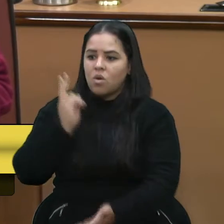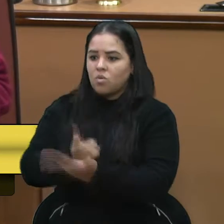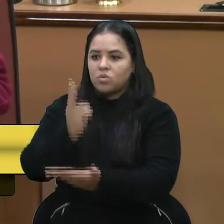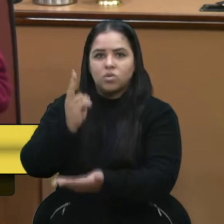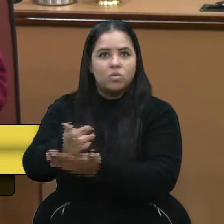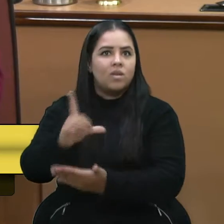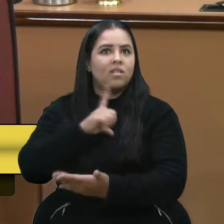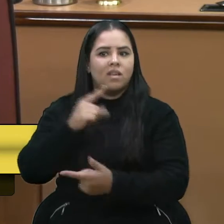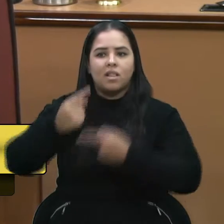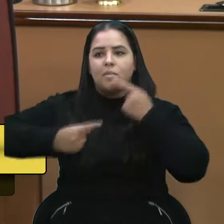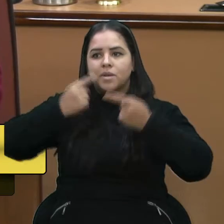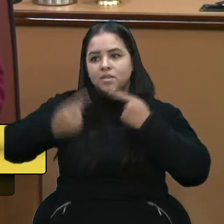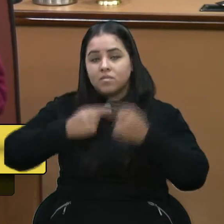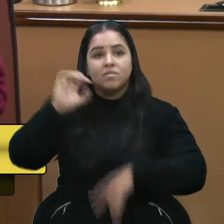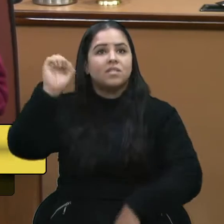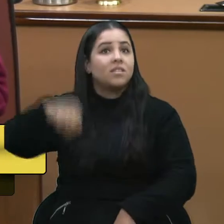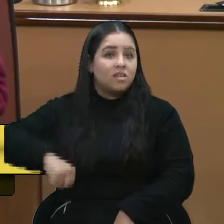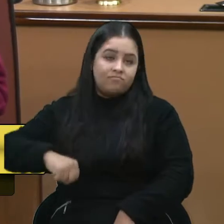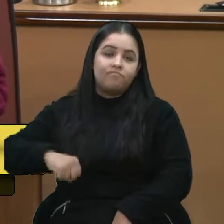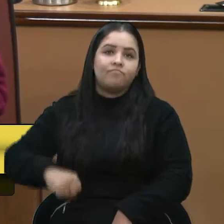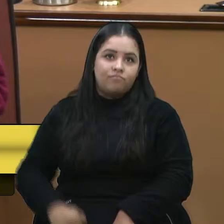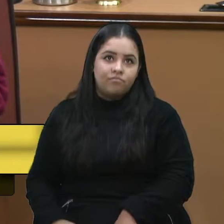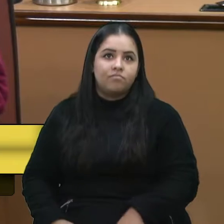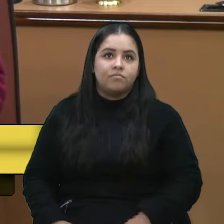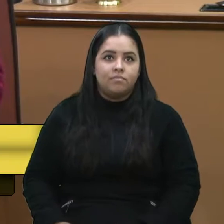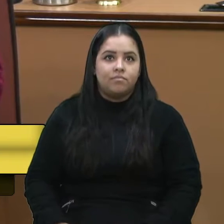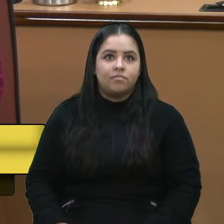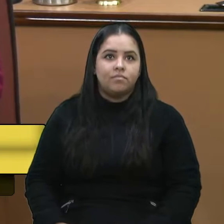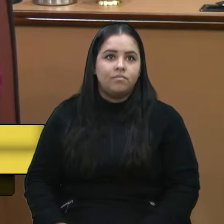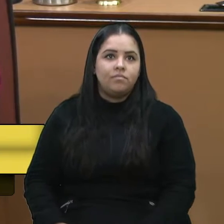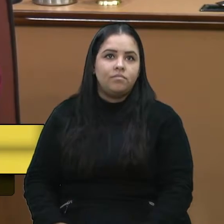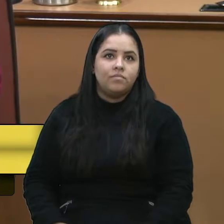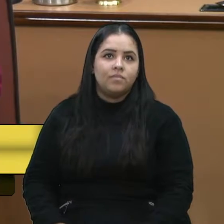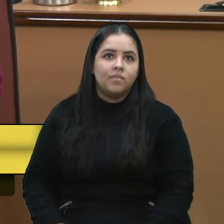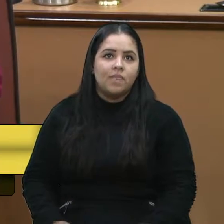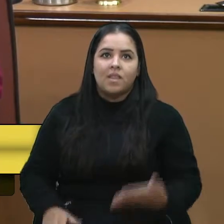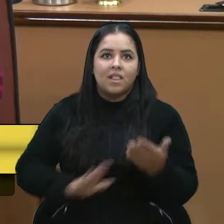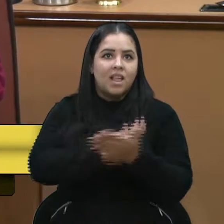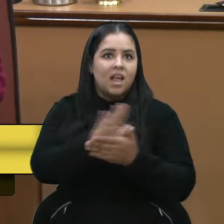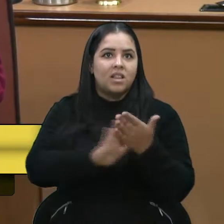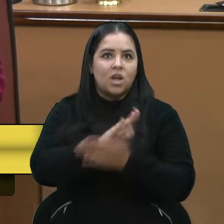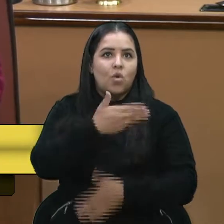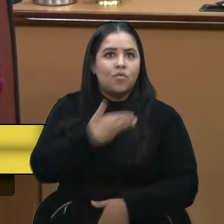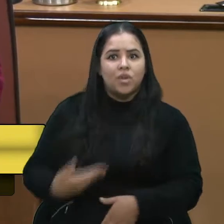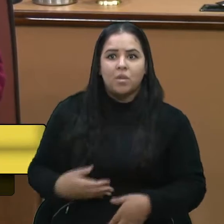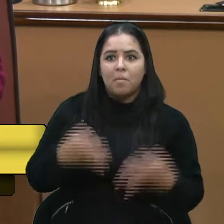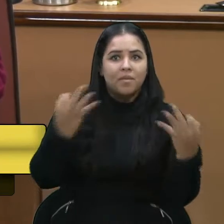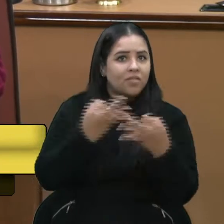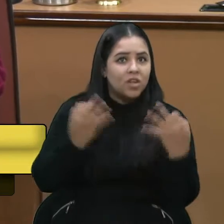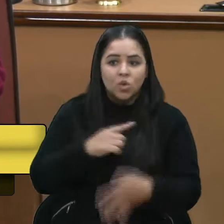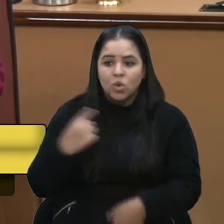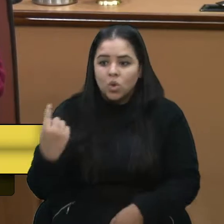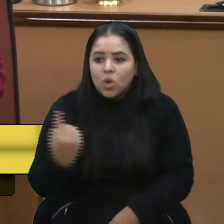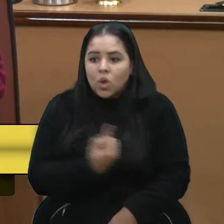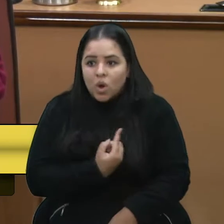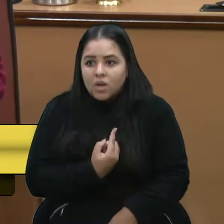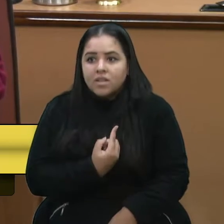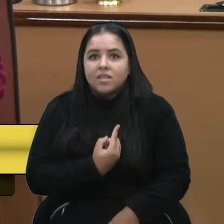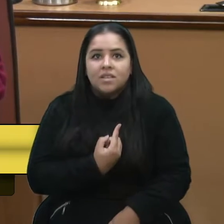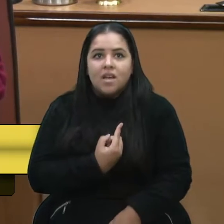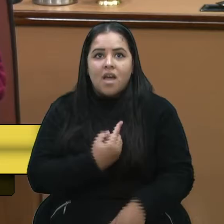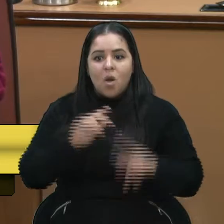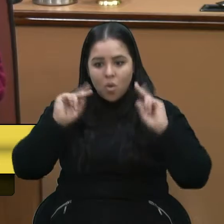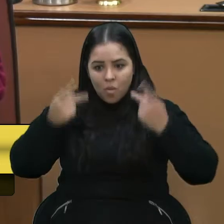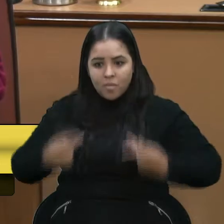existindo queixas? Mas é óbvio que sim. Nenhum governo é perfeito. Somos todos seres humanos e todos falhamos em vários